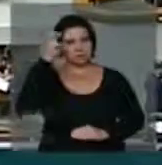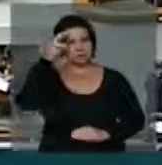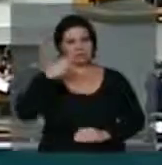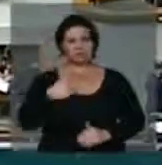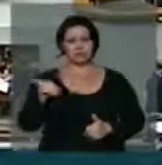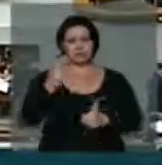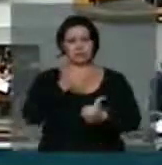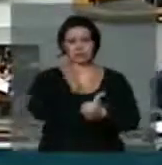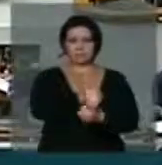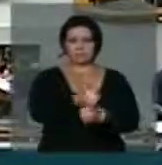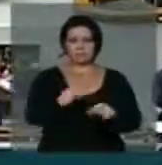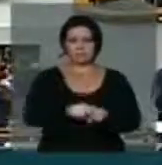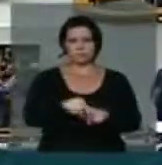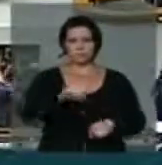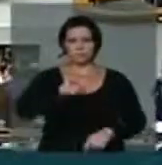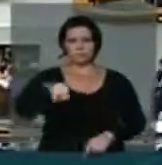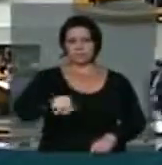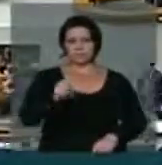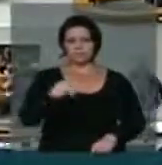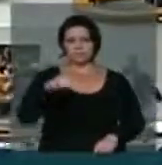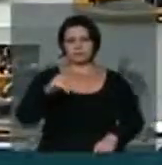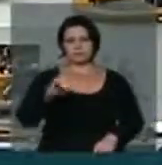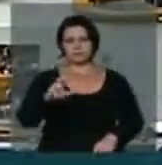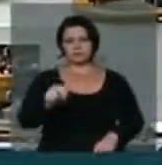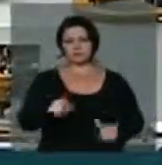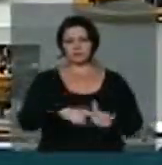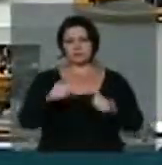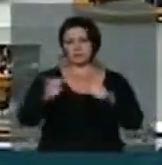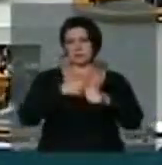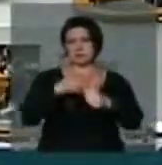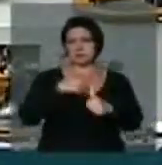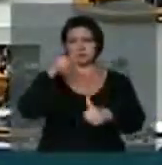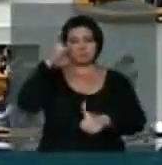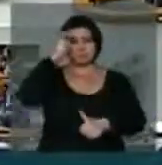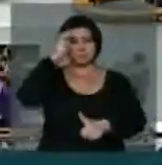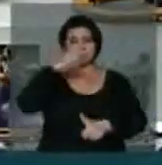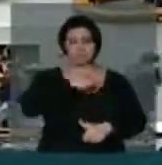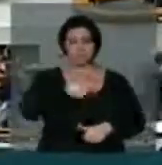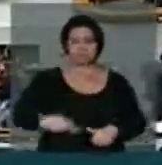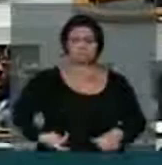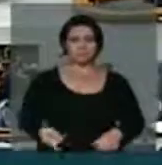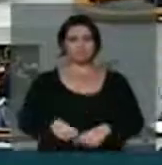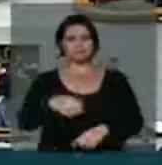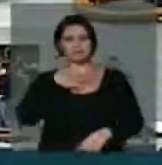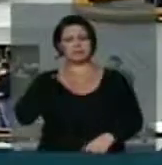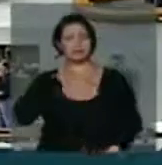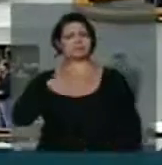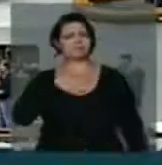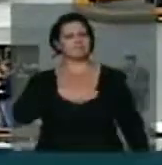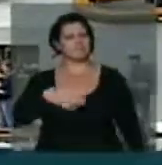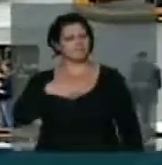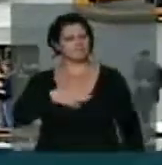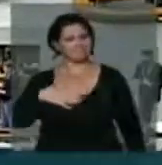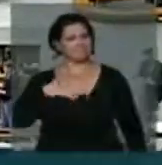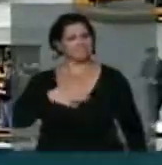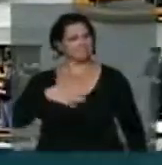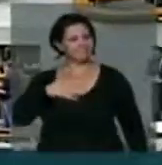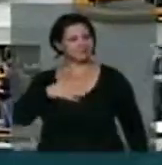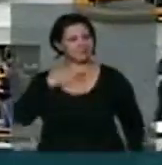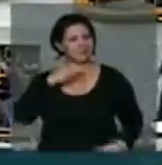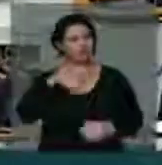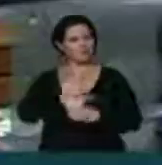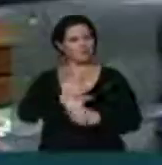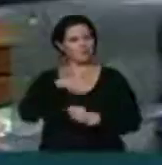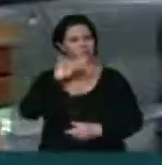sucedi a deputada Jandira Pegali, a sua primeira presidenta, nós temos a satisfação de dar um